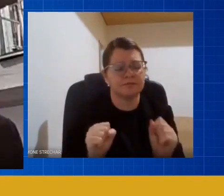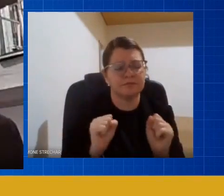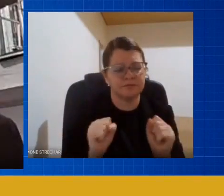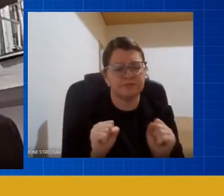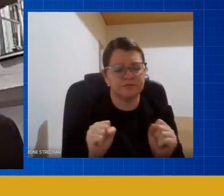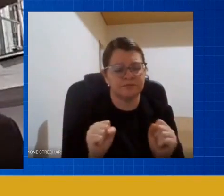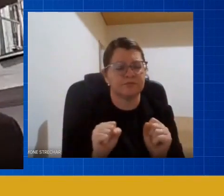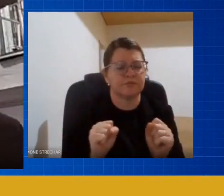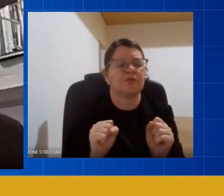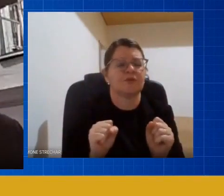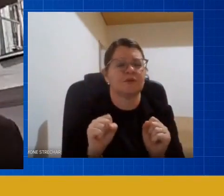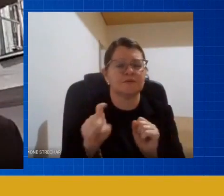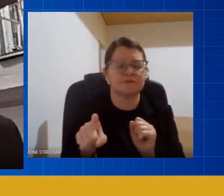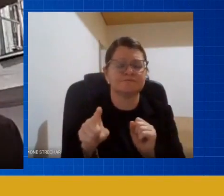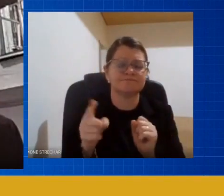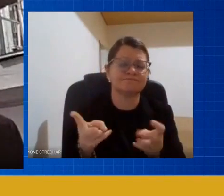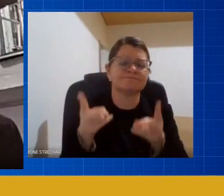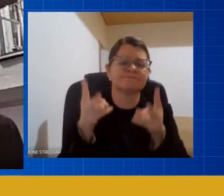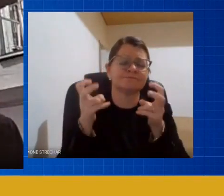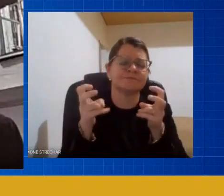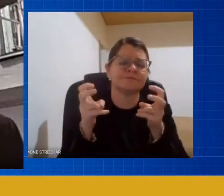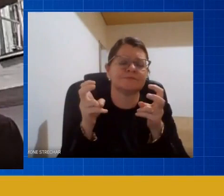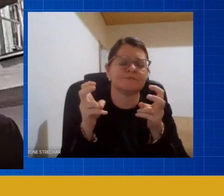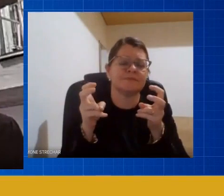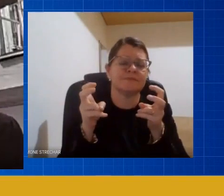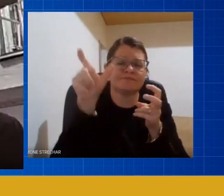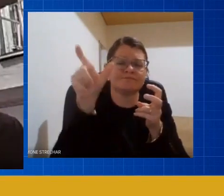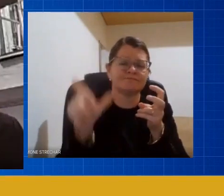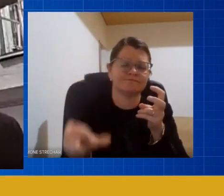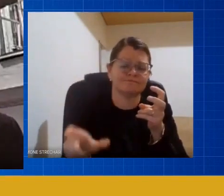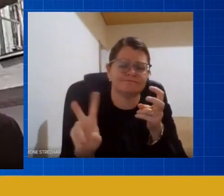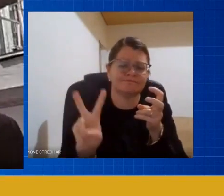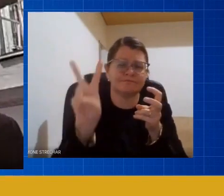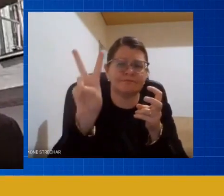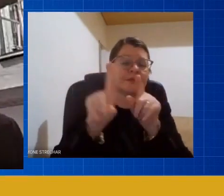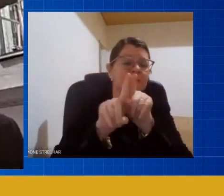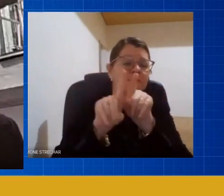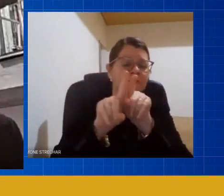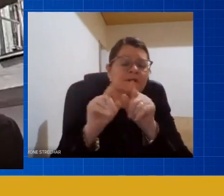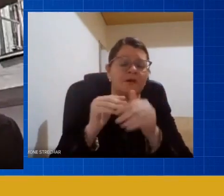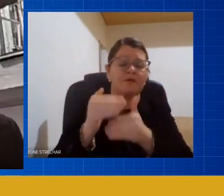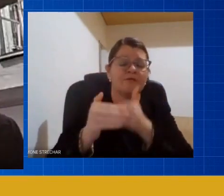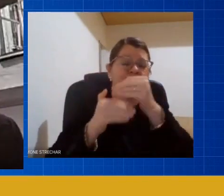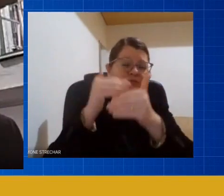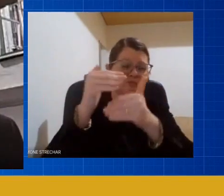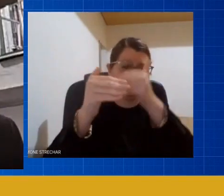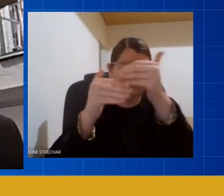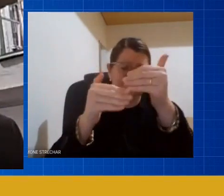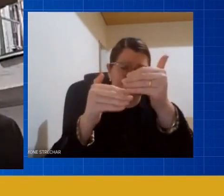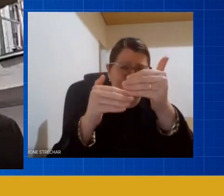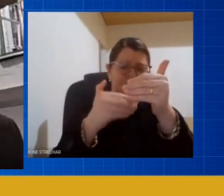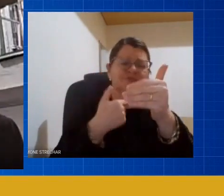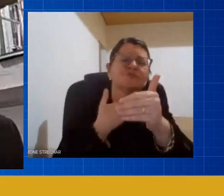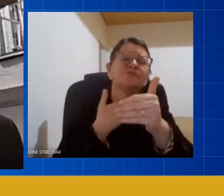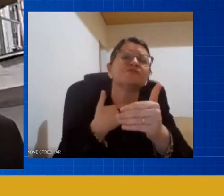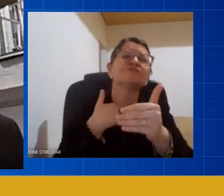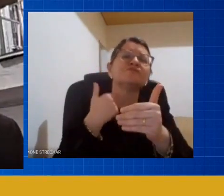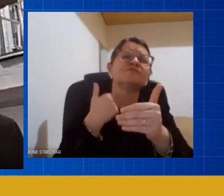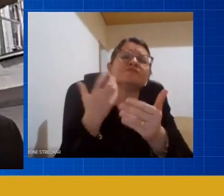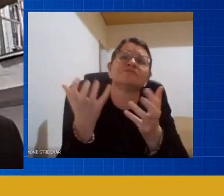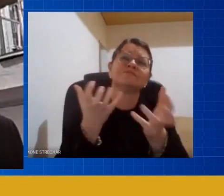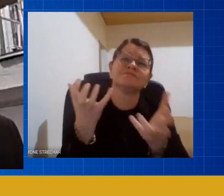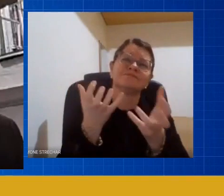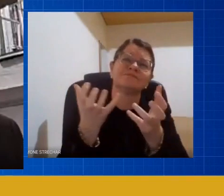também um avanço então justamente para que a gente possa atingir aquilo que a gente tanto almeja a cada dia que ter uma